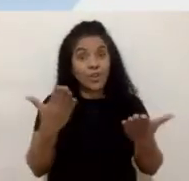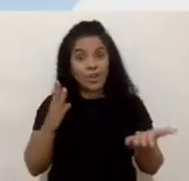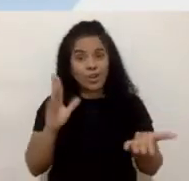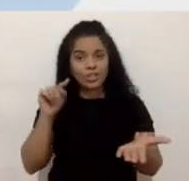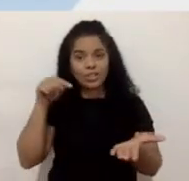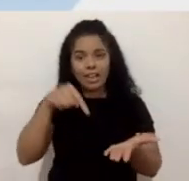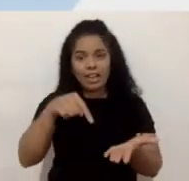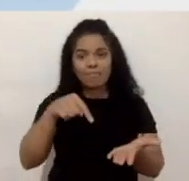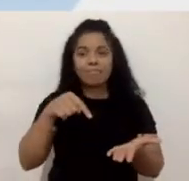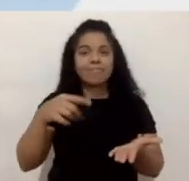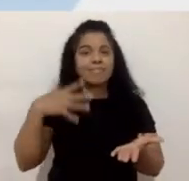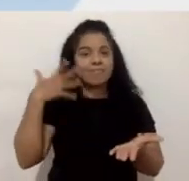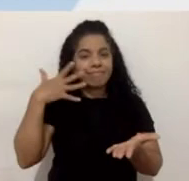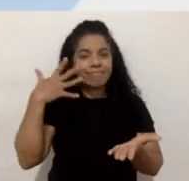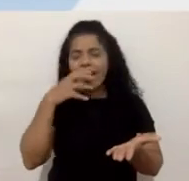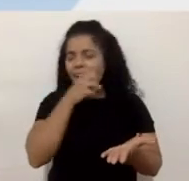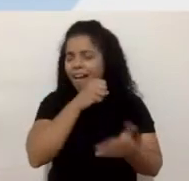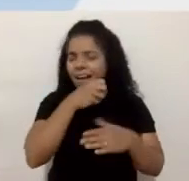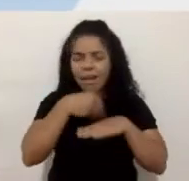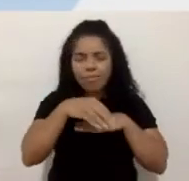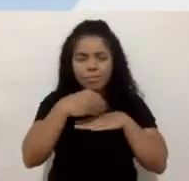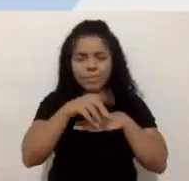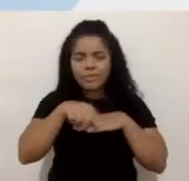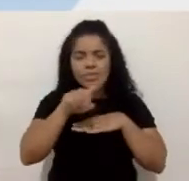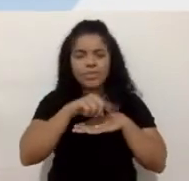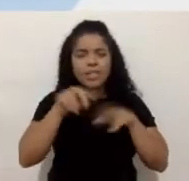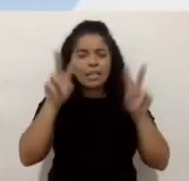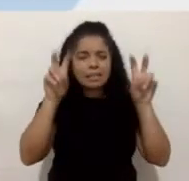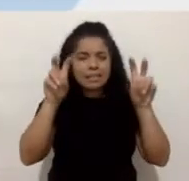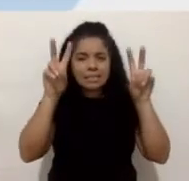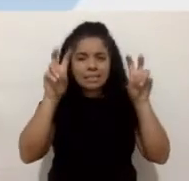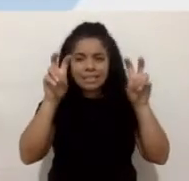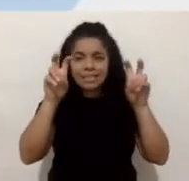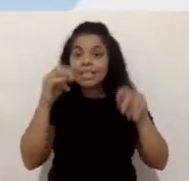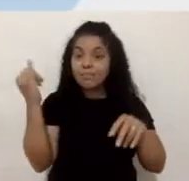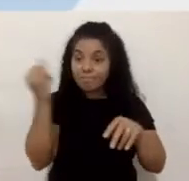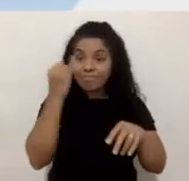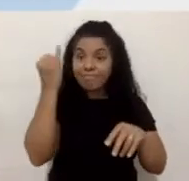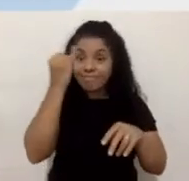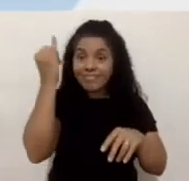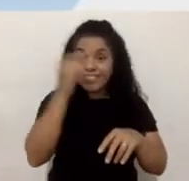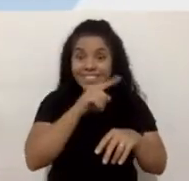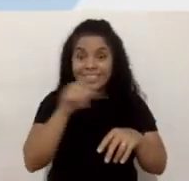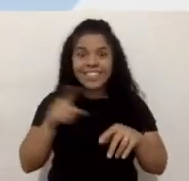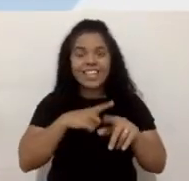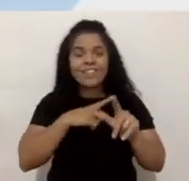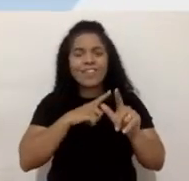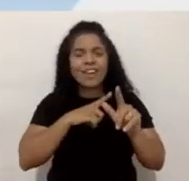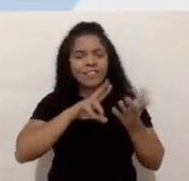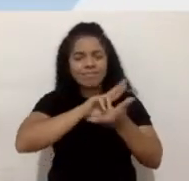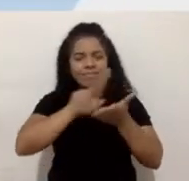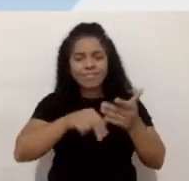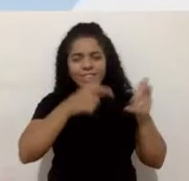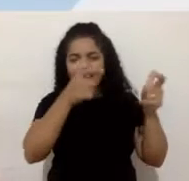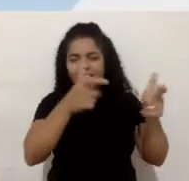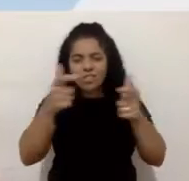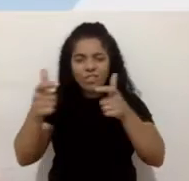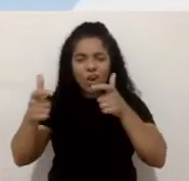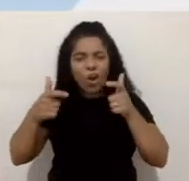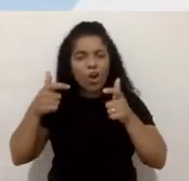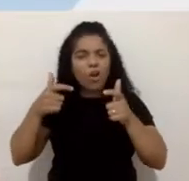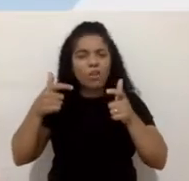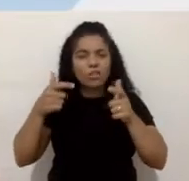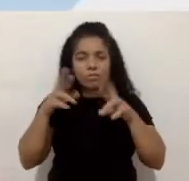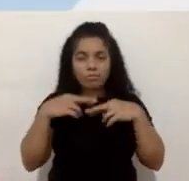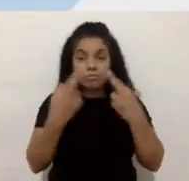rapidamente aí sobre um tema que tem ganhado bastante relevância, né, em vários fóruns da sociedade, especialmente aqui dentro